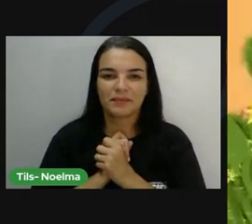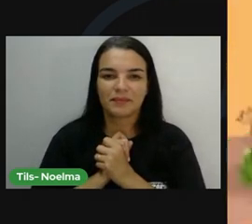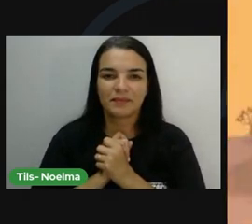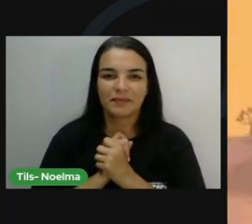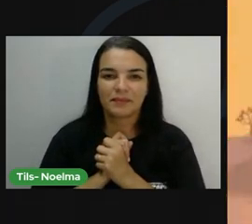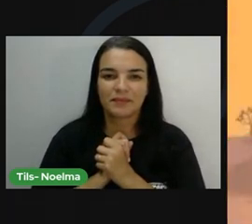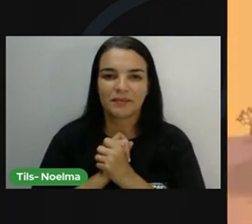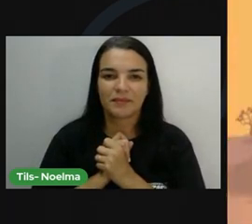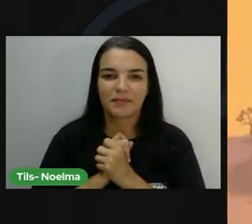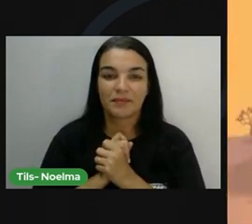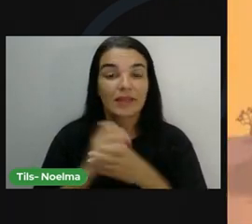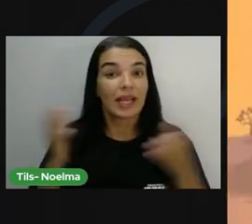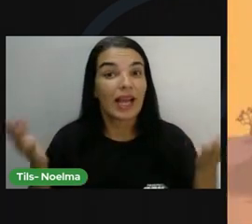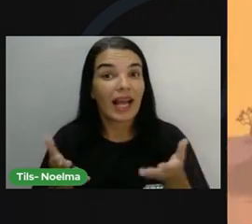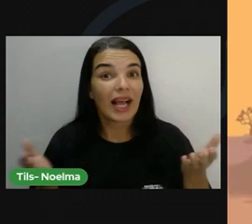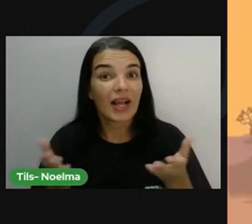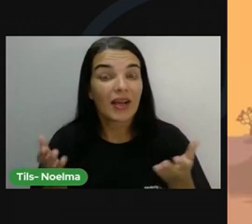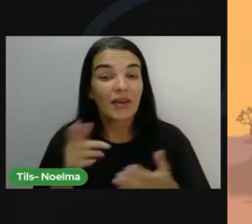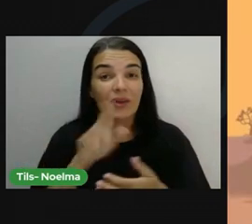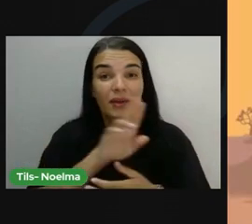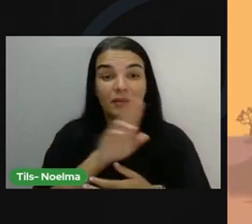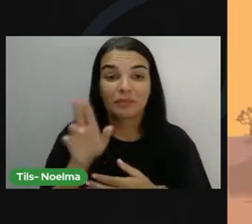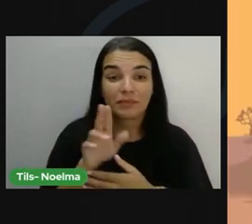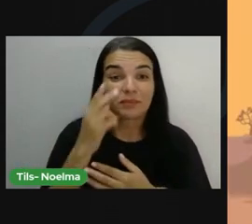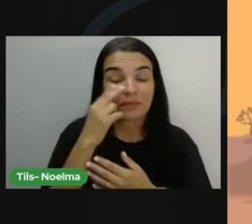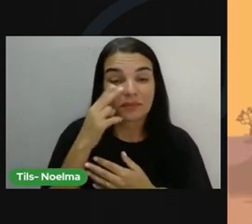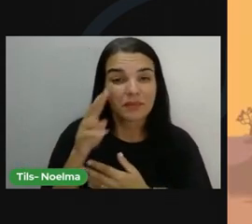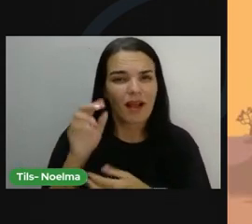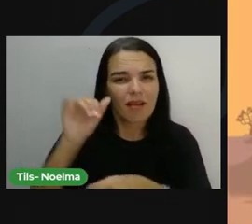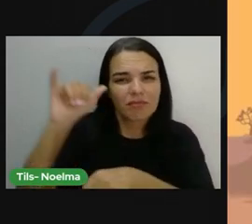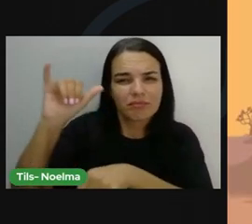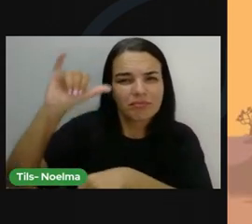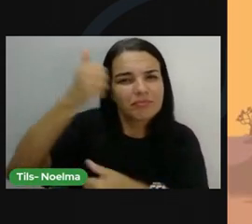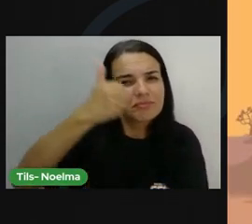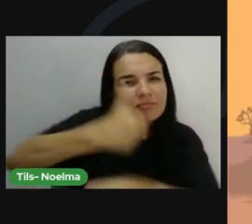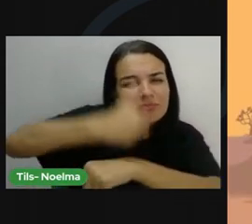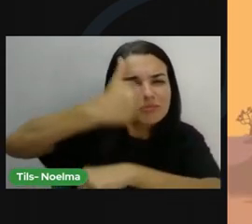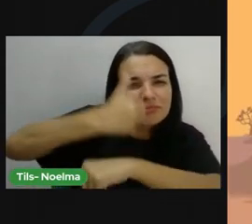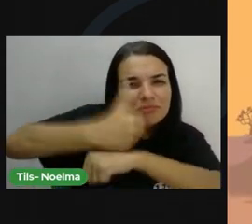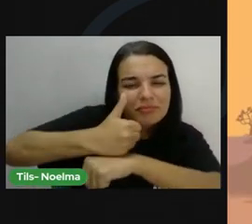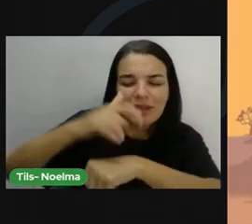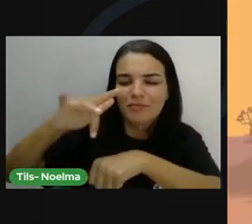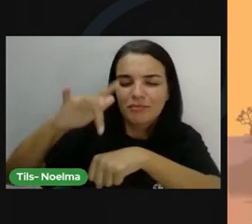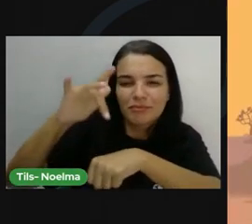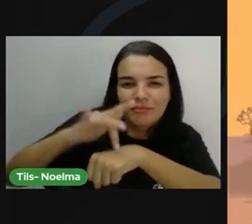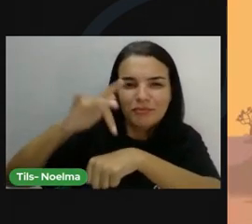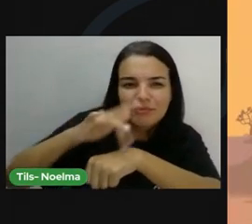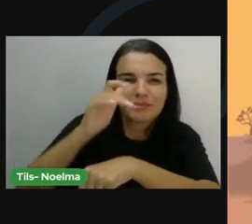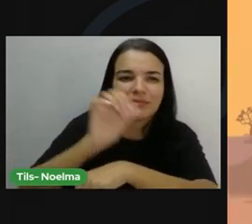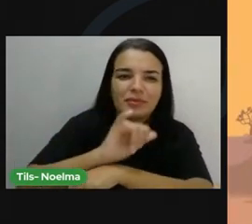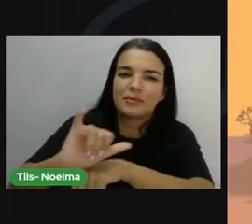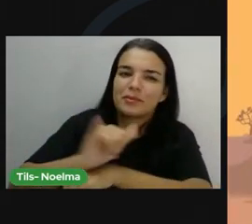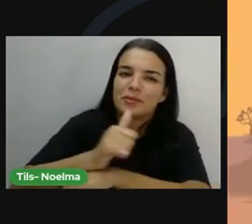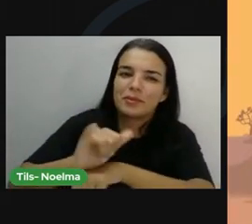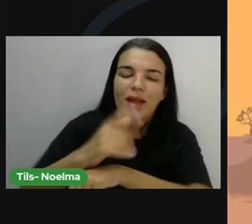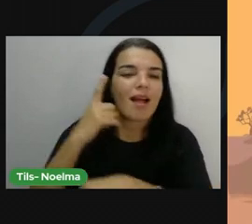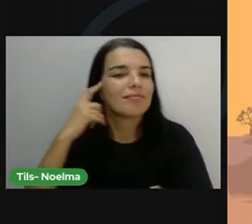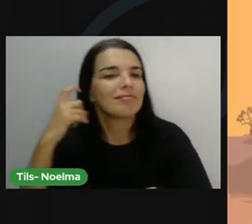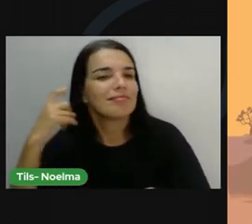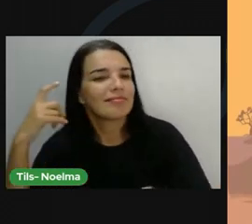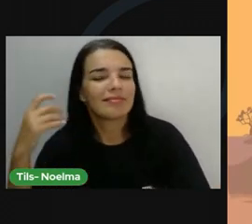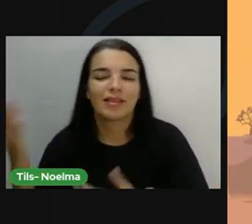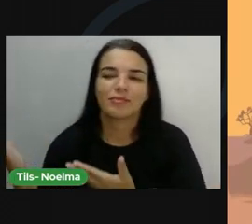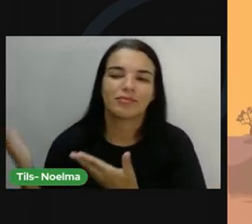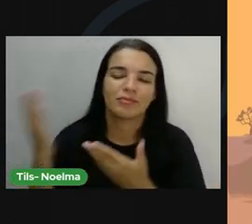Por aqui, Germano Andrade. Gostando do vídeo, deixe um like, inscreva-se no canal e ative o sino das notificações. E nos